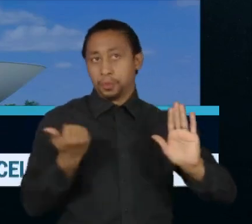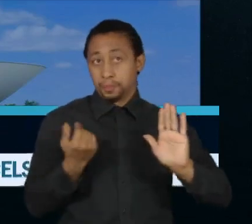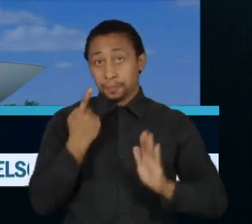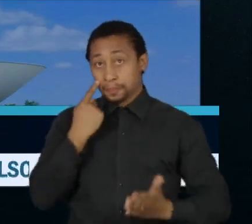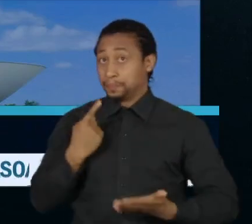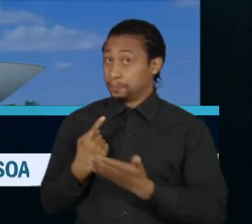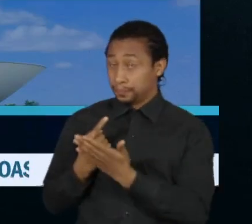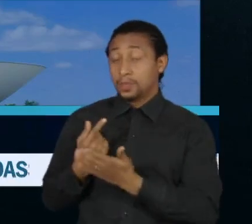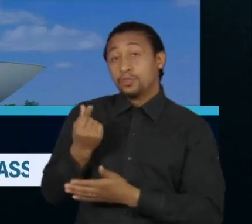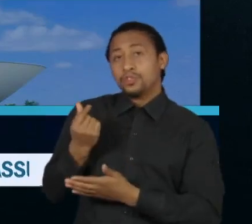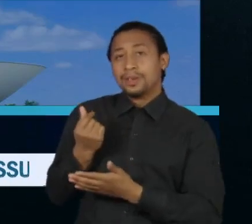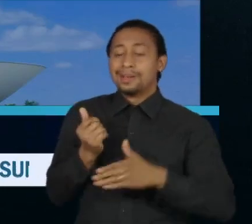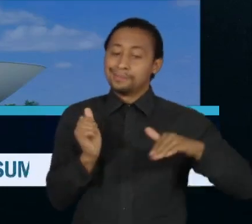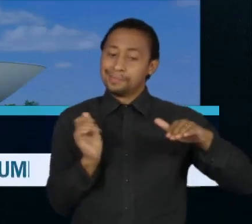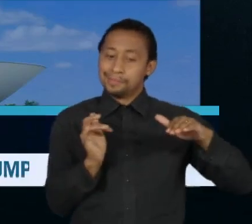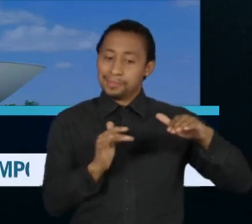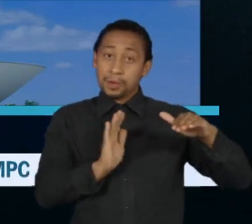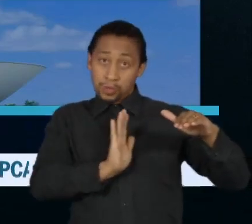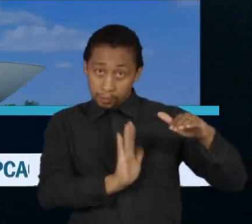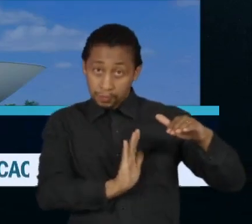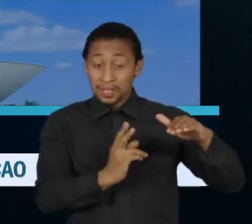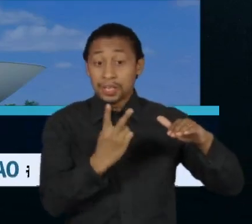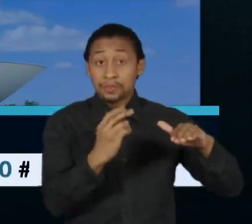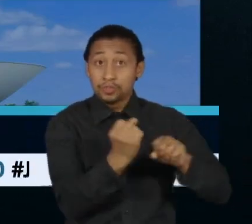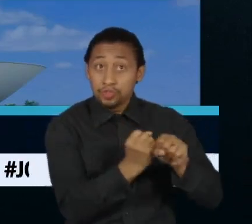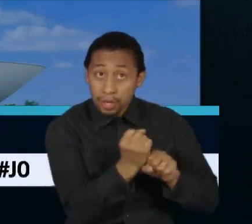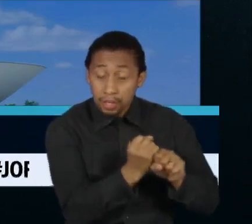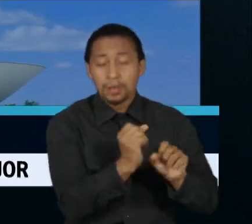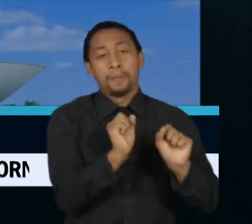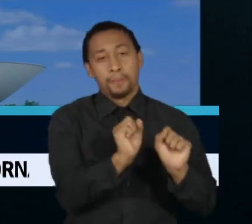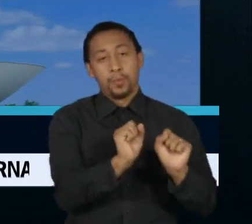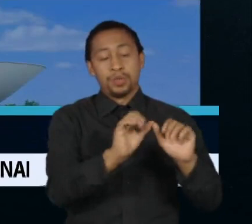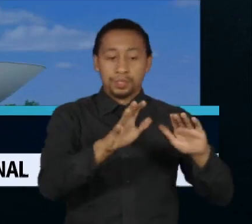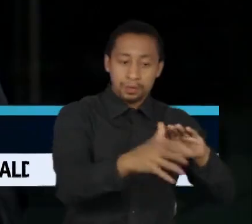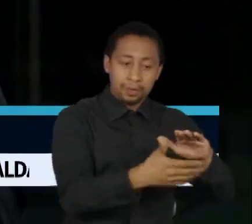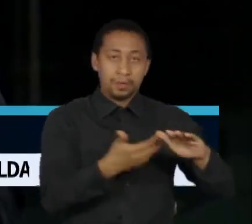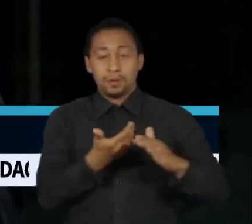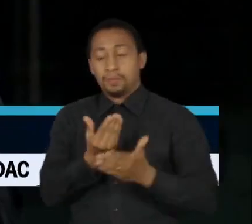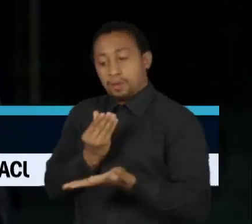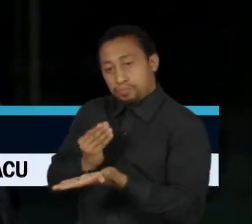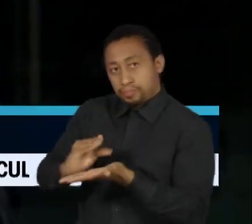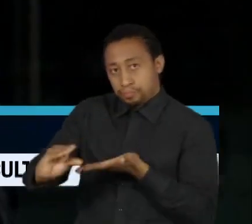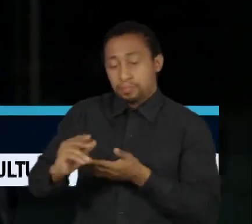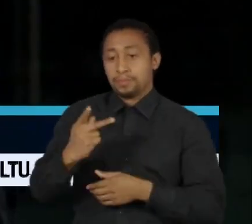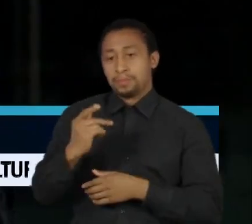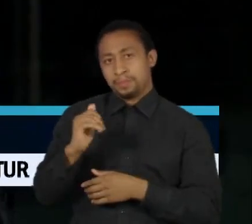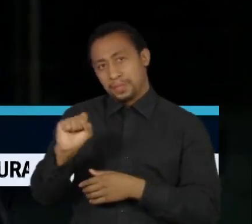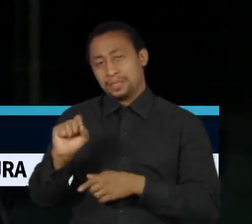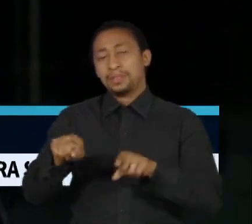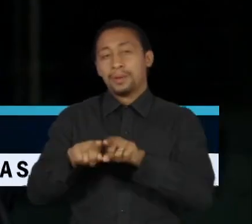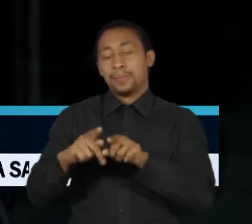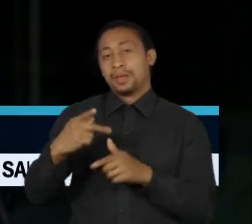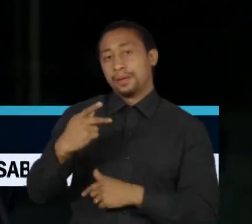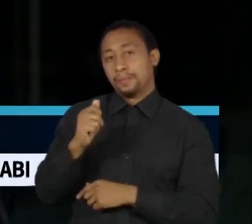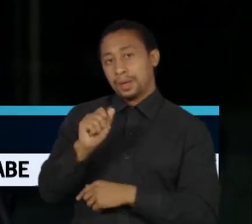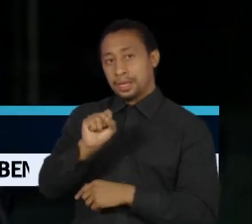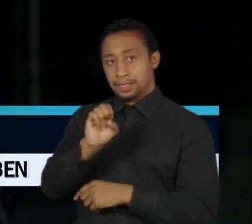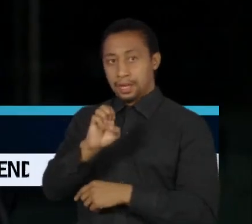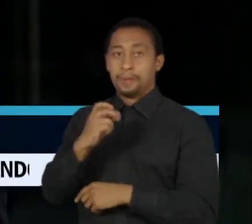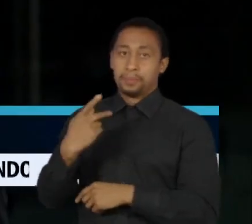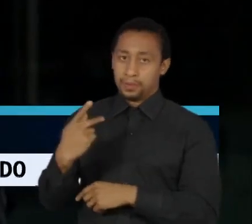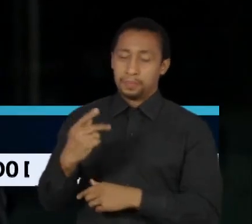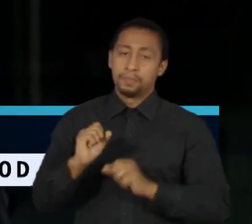parados há pelo menos 20 anos nas contas do PIS-PASEP. Foi um movimento muito